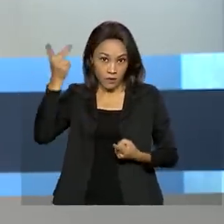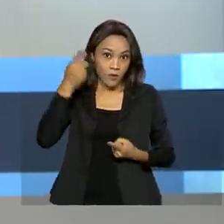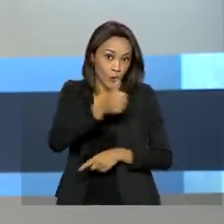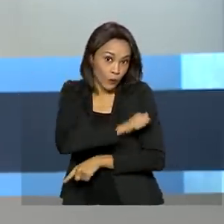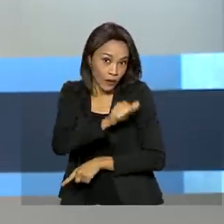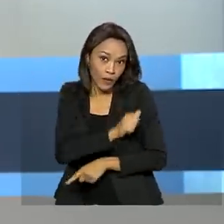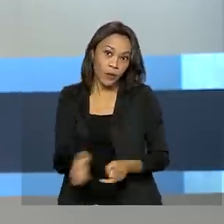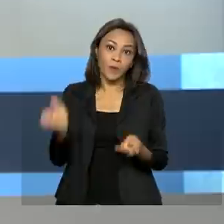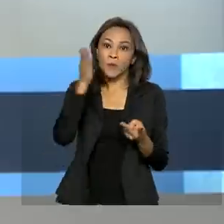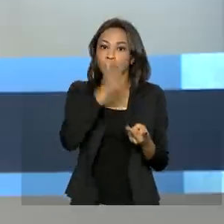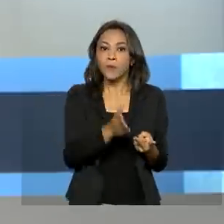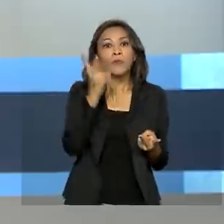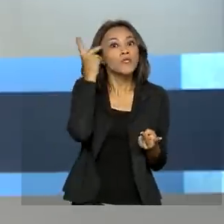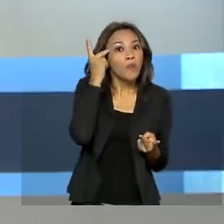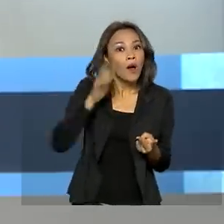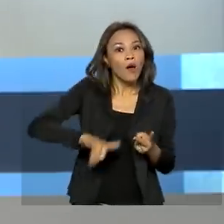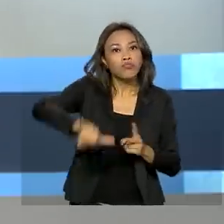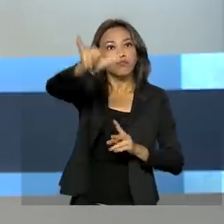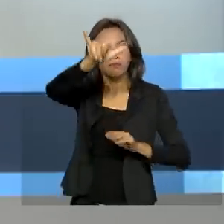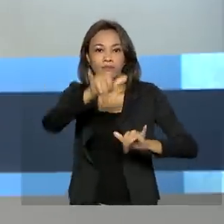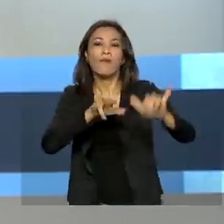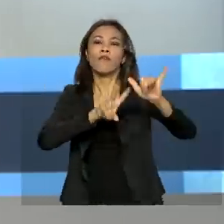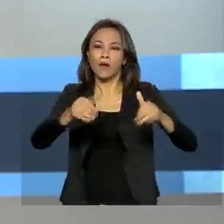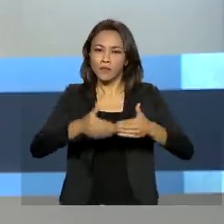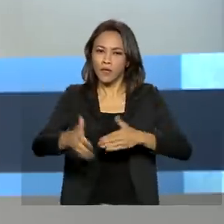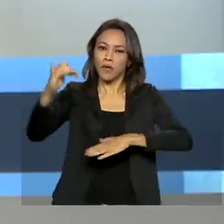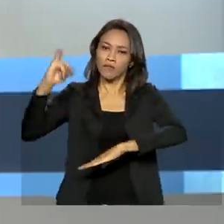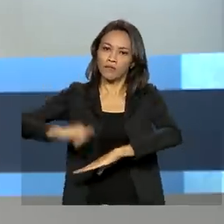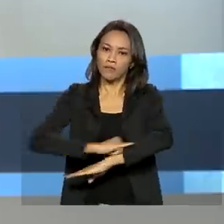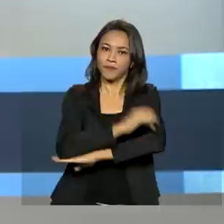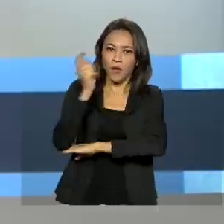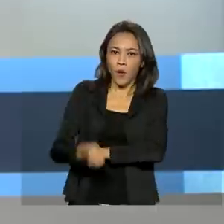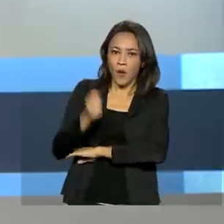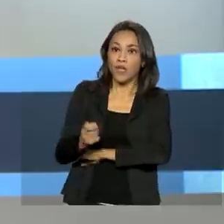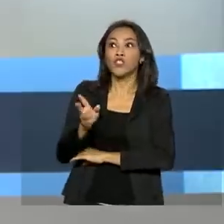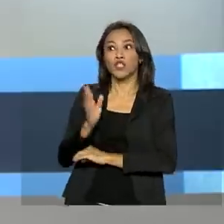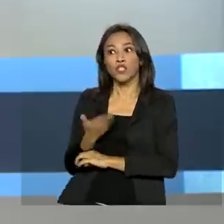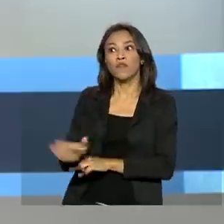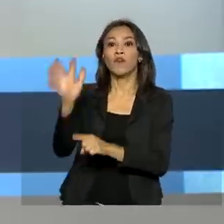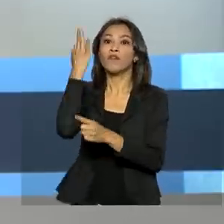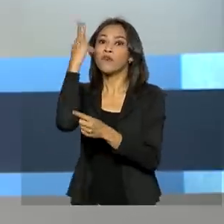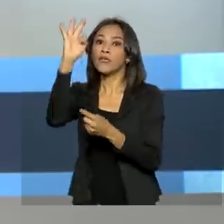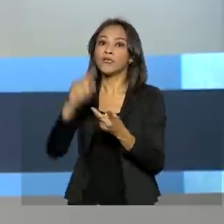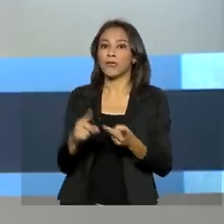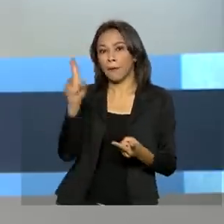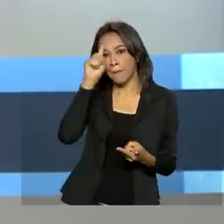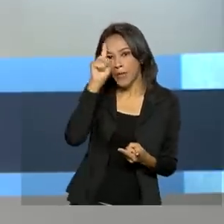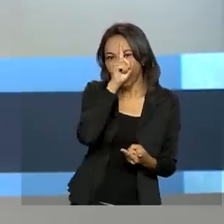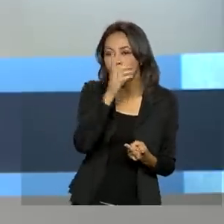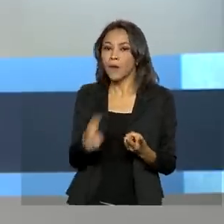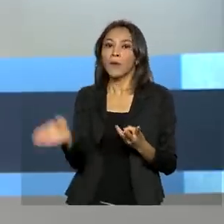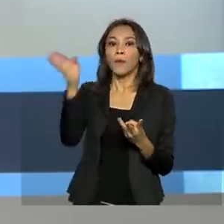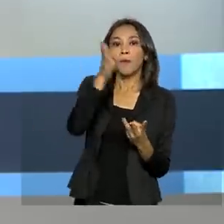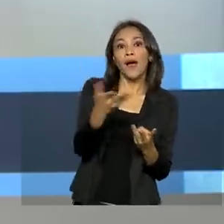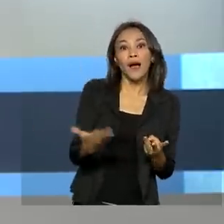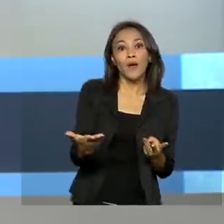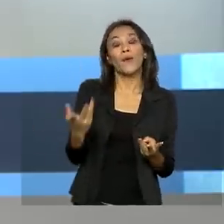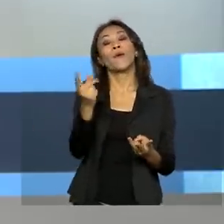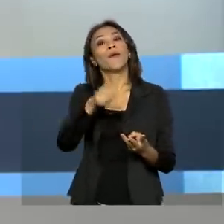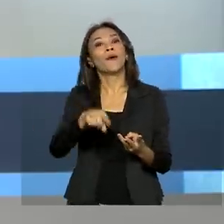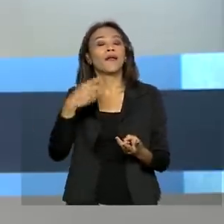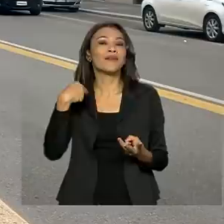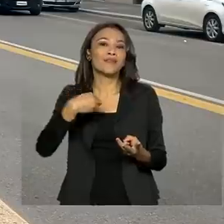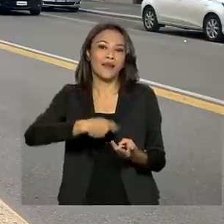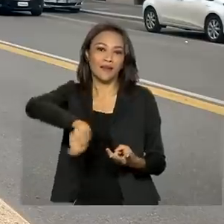Janeiro, e Congonhas, em São Paulo. A delegação já passou por Paris, na França, e Milão, na Itália, e agora está em Madrid, na